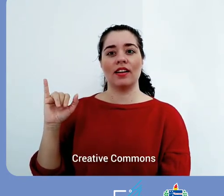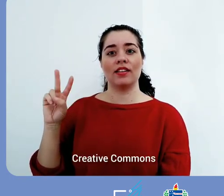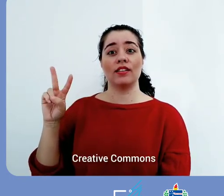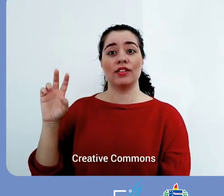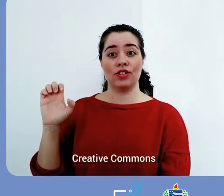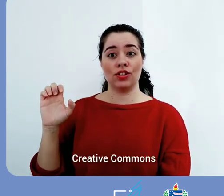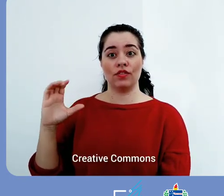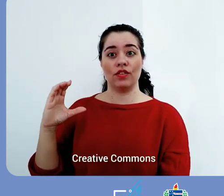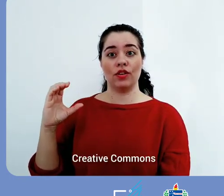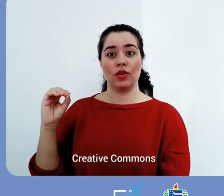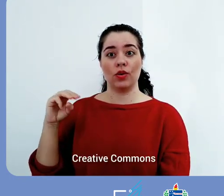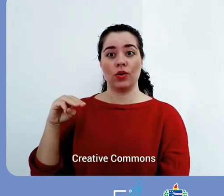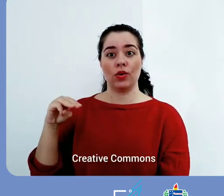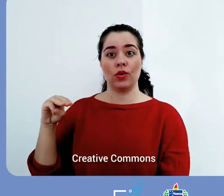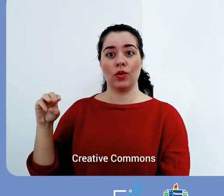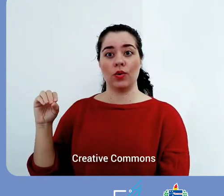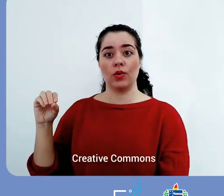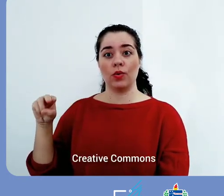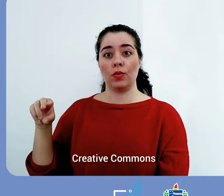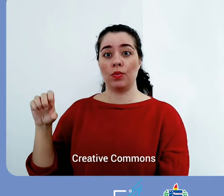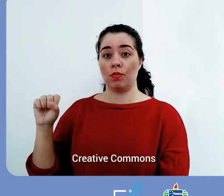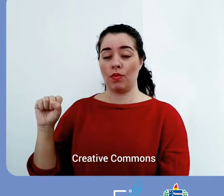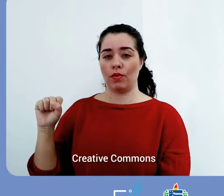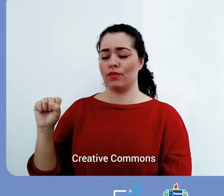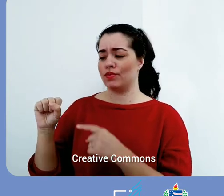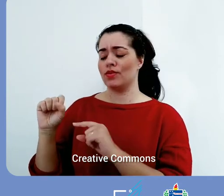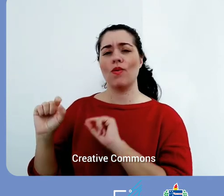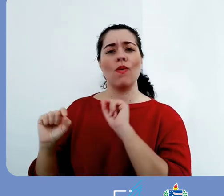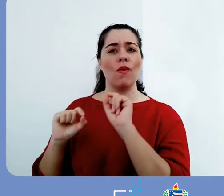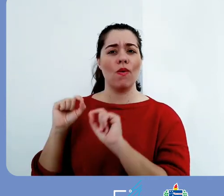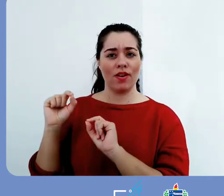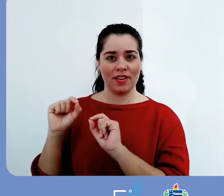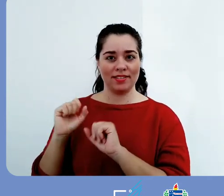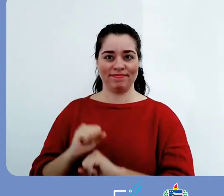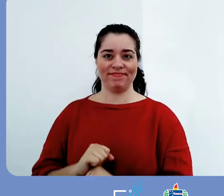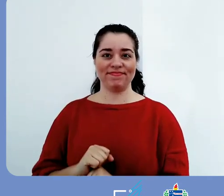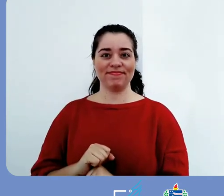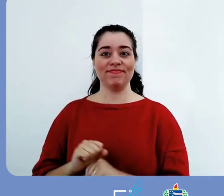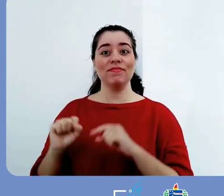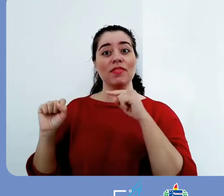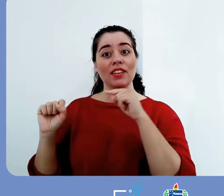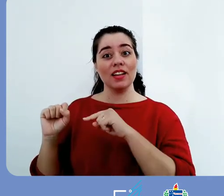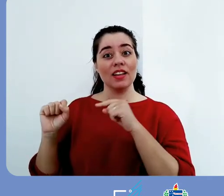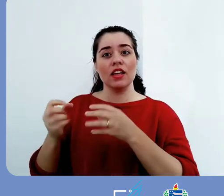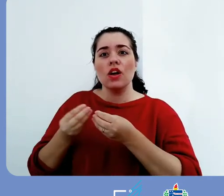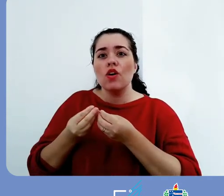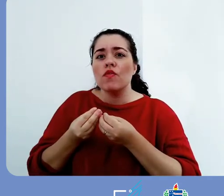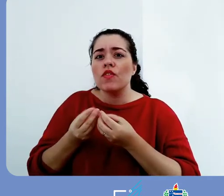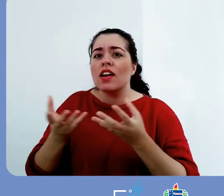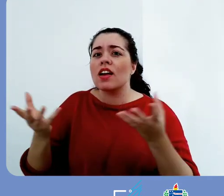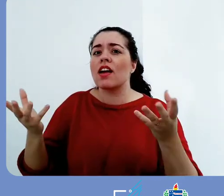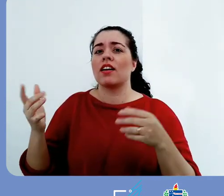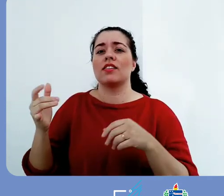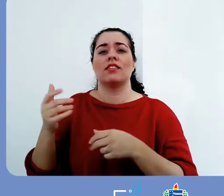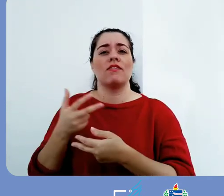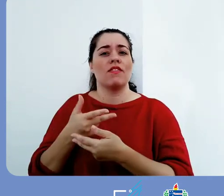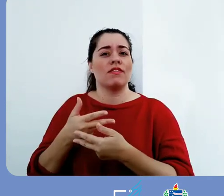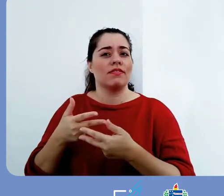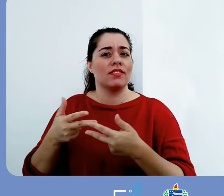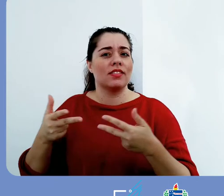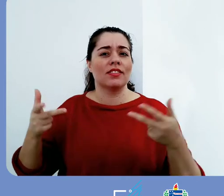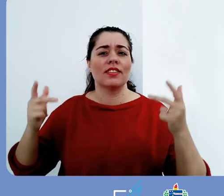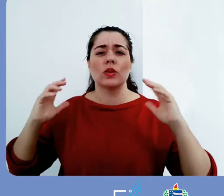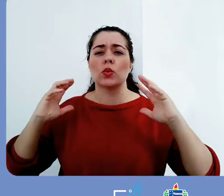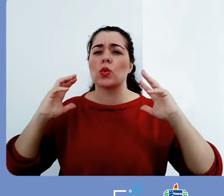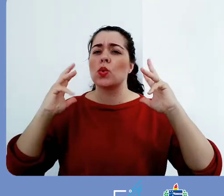oferece instrumentos a todos, desde os criadores individuais até grandes empresas para padronizar